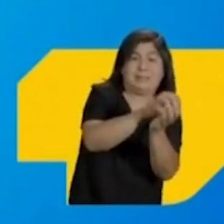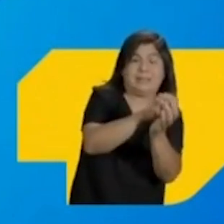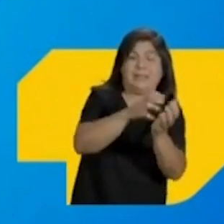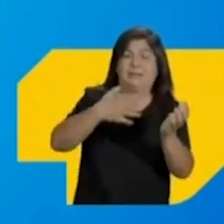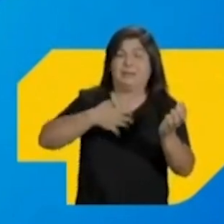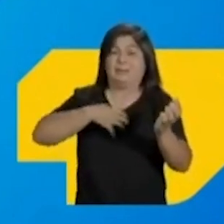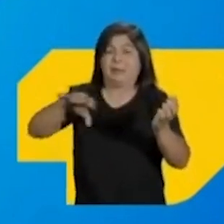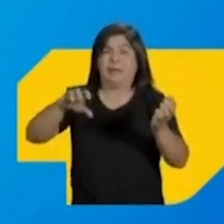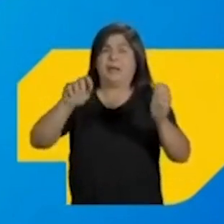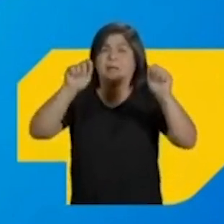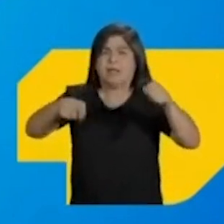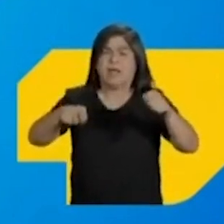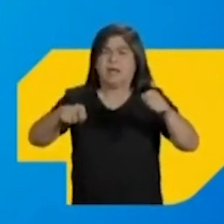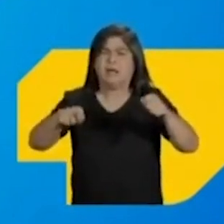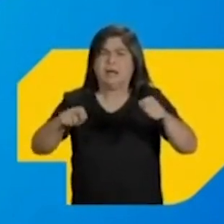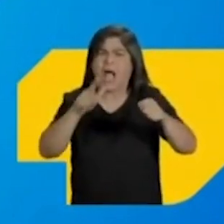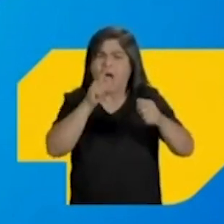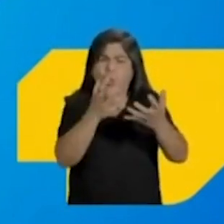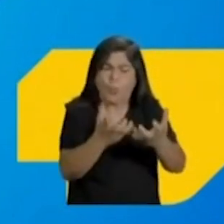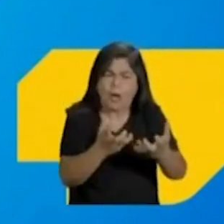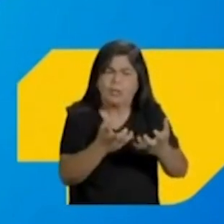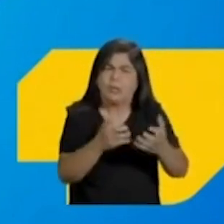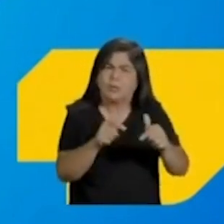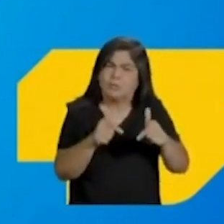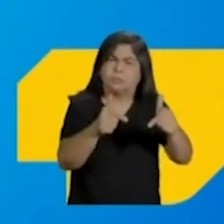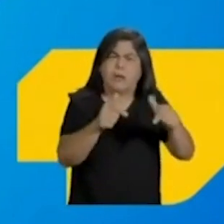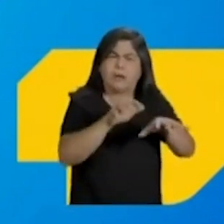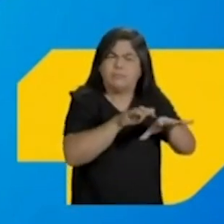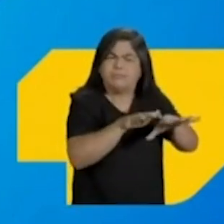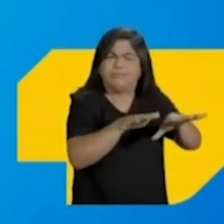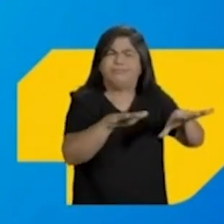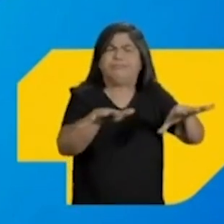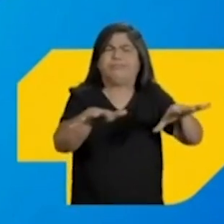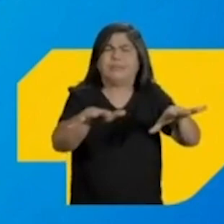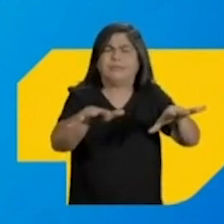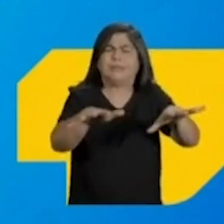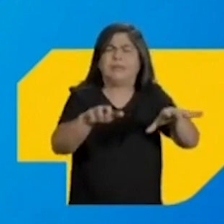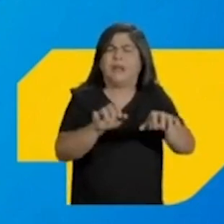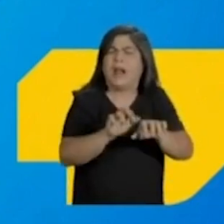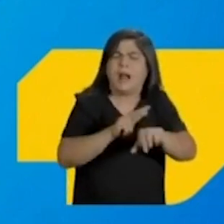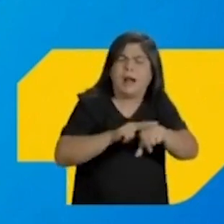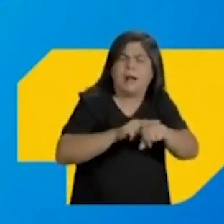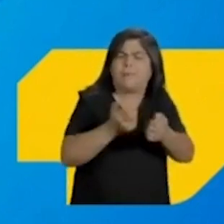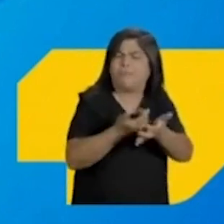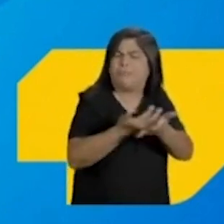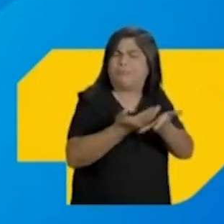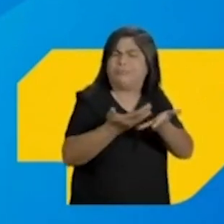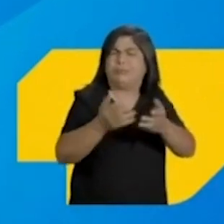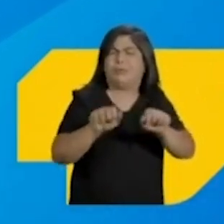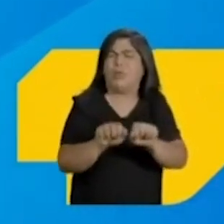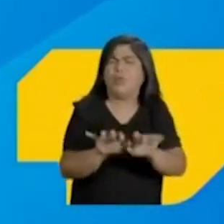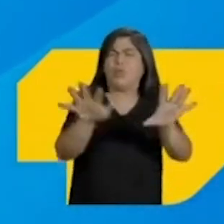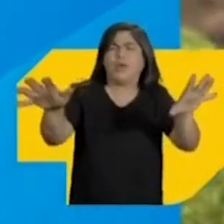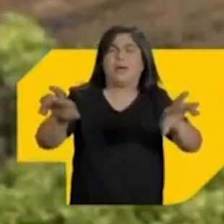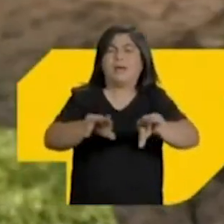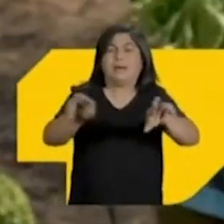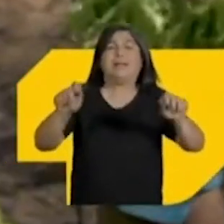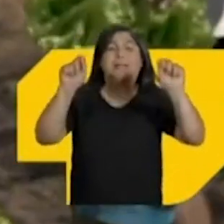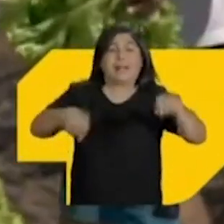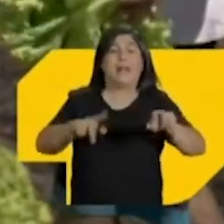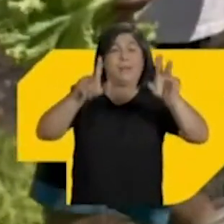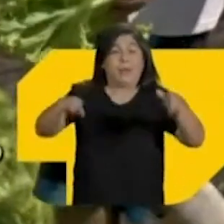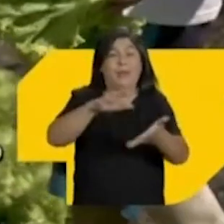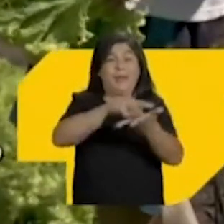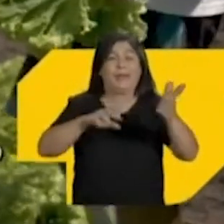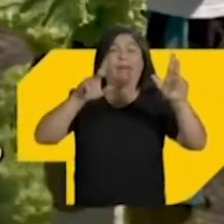Pernambuco e Bahia fizeram para superar a seca do sertão, aproveitando a água do rio para implantar projetos de agricultura irrigada. Vamos